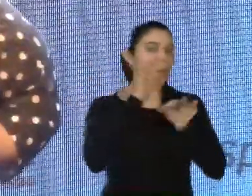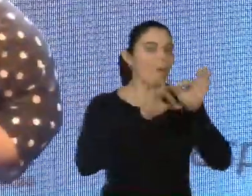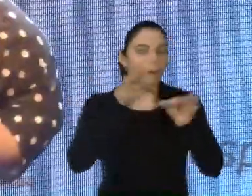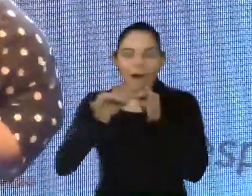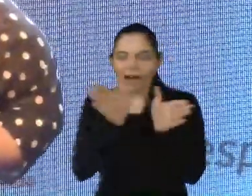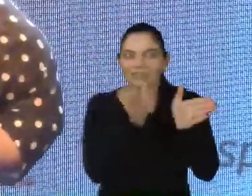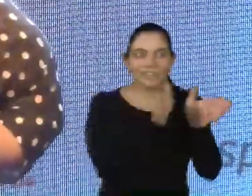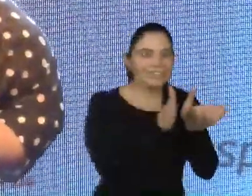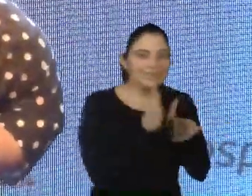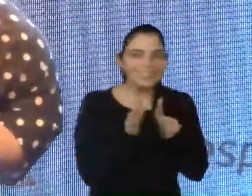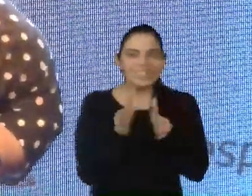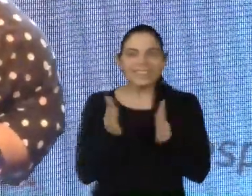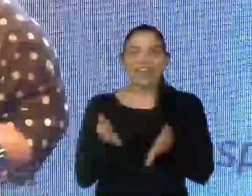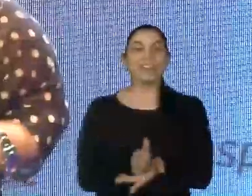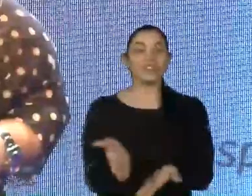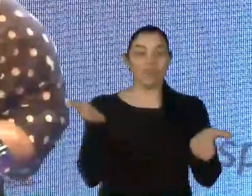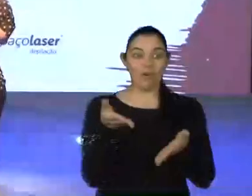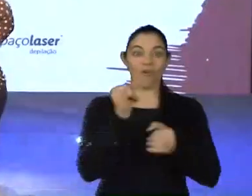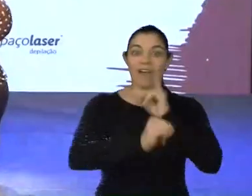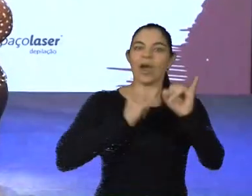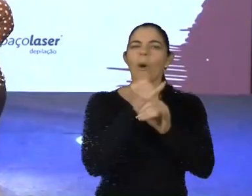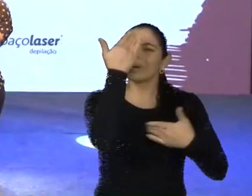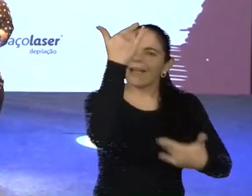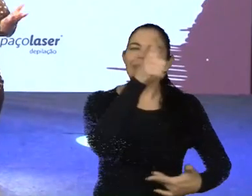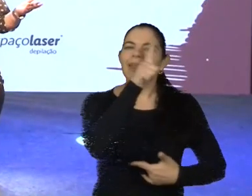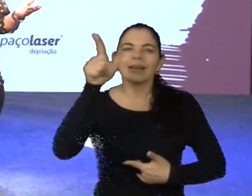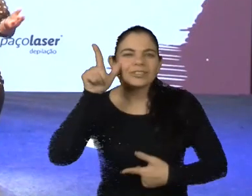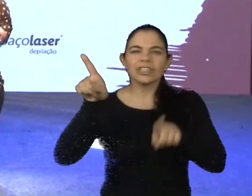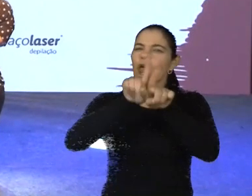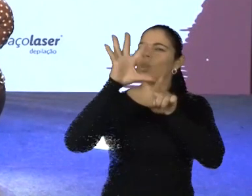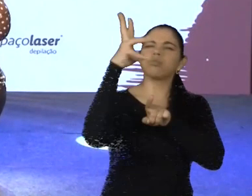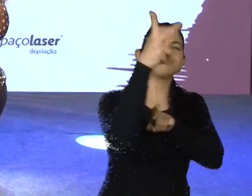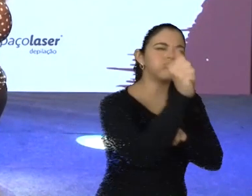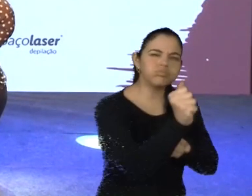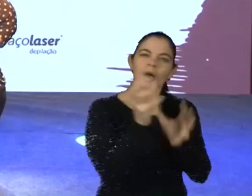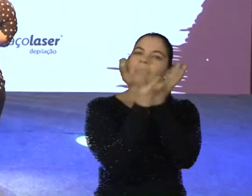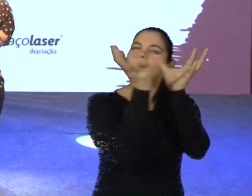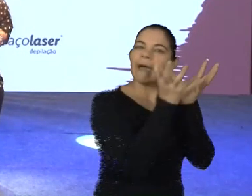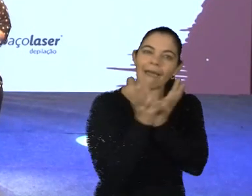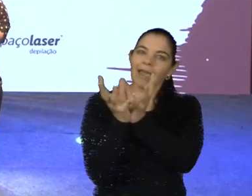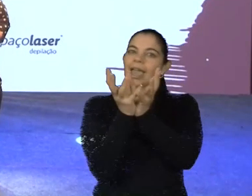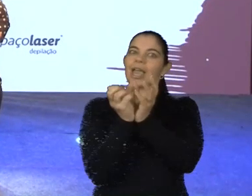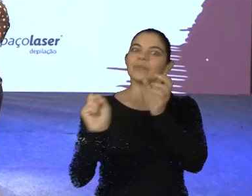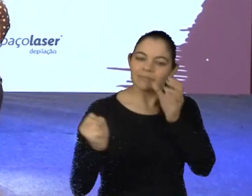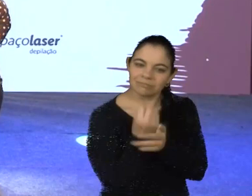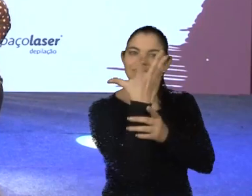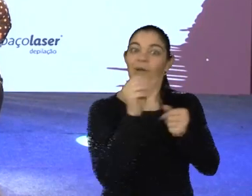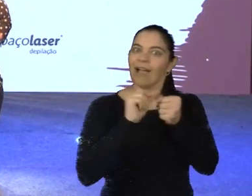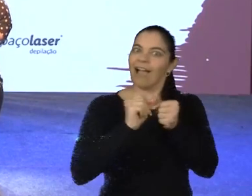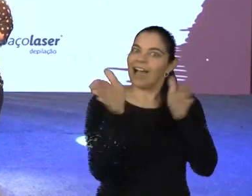acessibilidade dessa transmissão. Obrigado, Letícia. Obrigado a toda a equipe que está nos ajudando a tornar esse evento acessível.